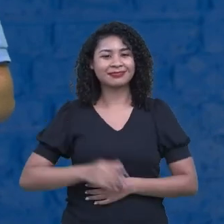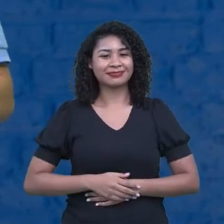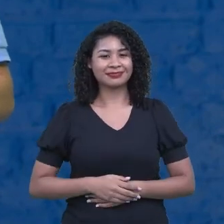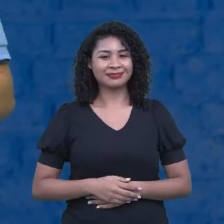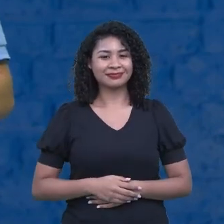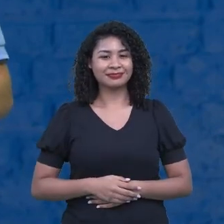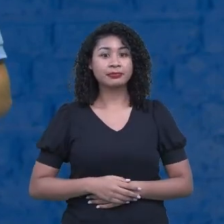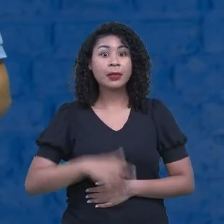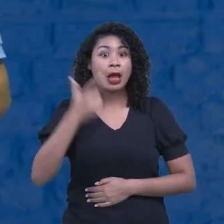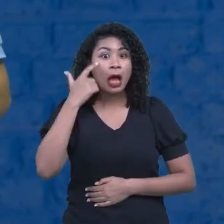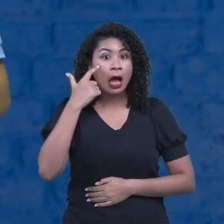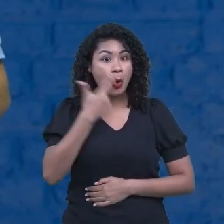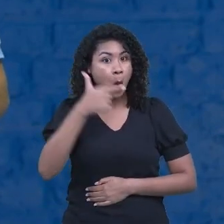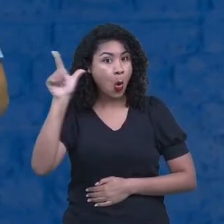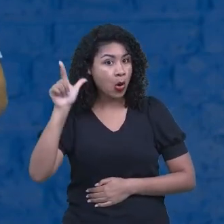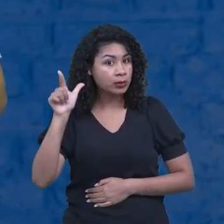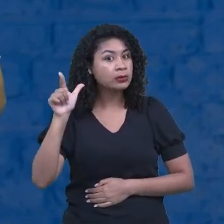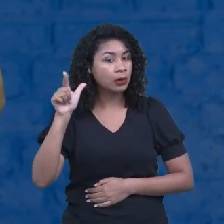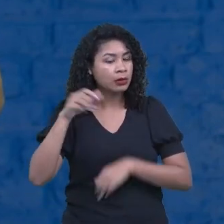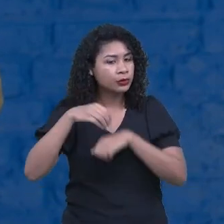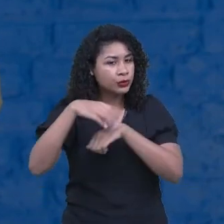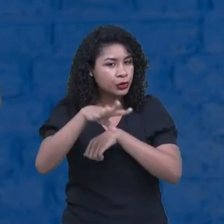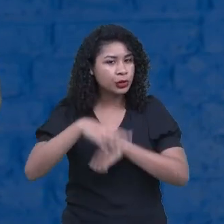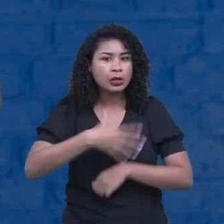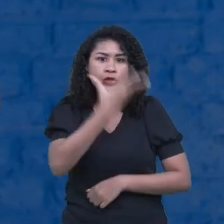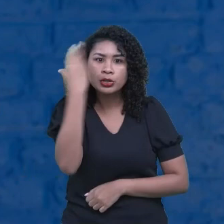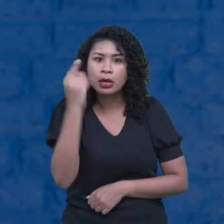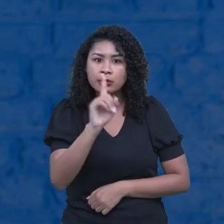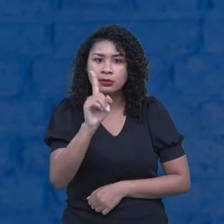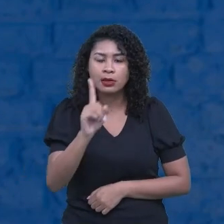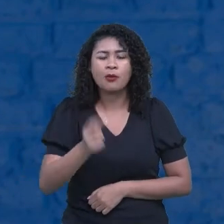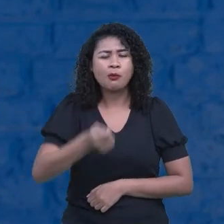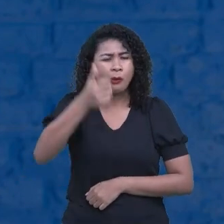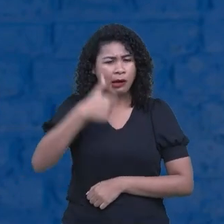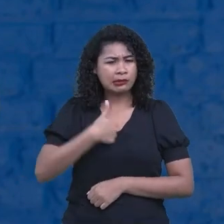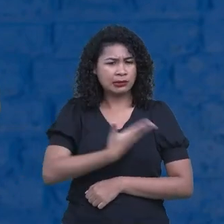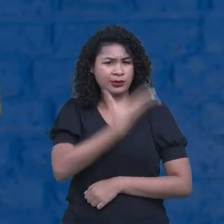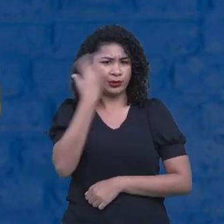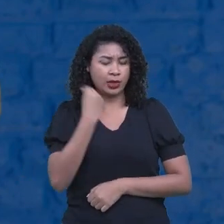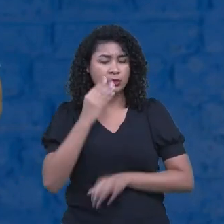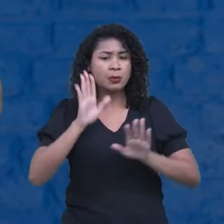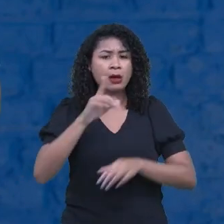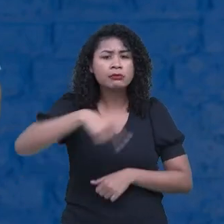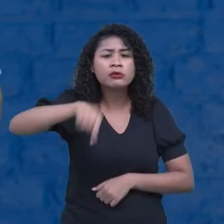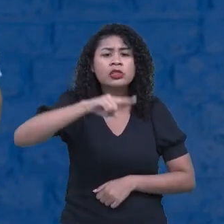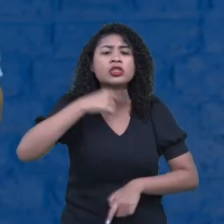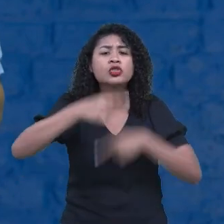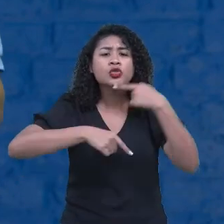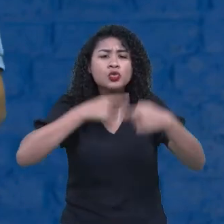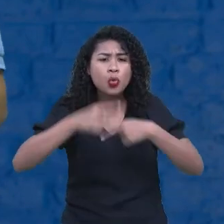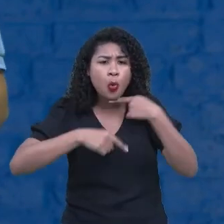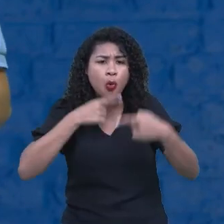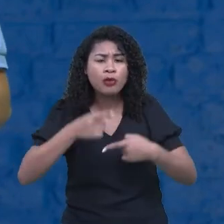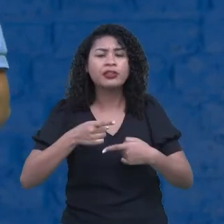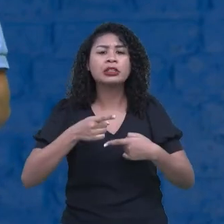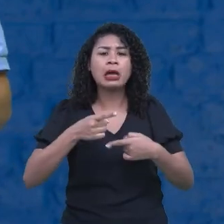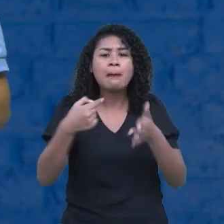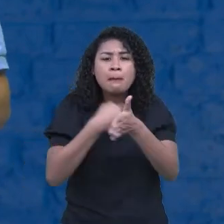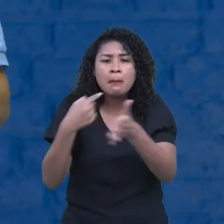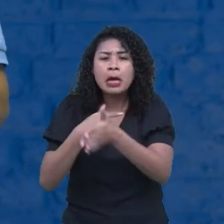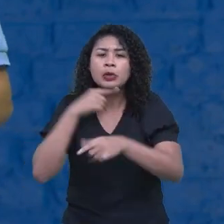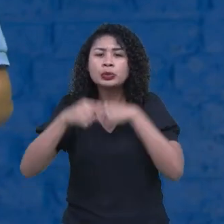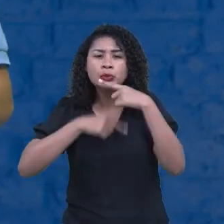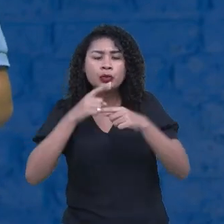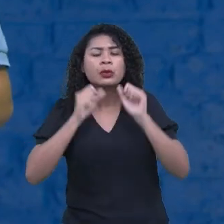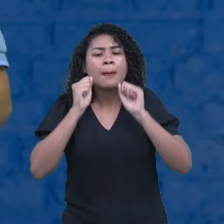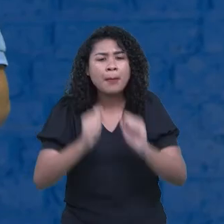Outra coisa. Não esquecendo que a professora Lúcia já ia esquecer. Qualquer dúvida, qualquer questionamento, enviem para o nosso e-mail. Entrem